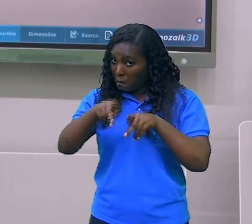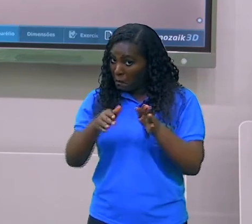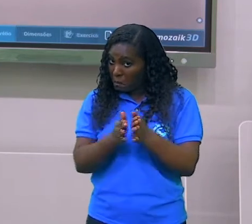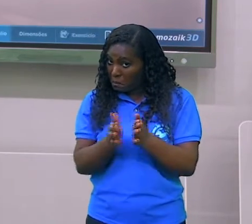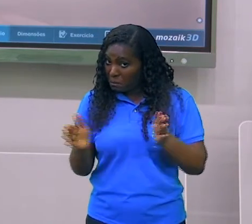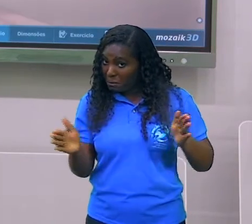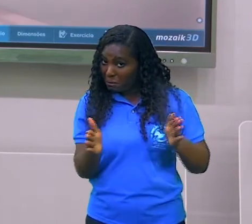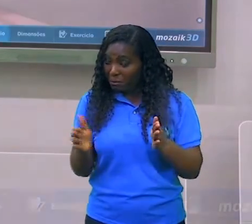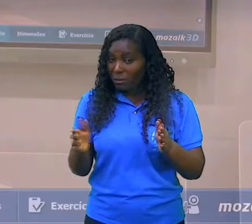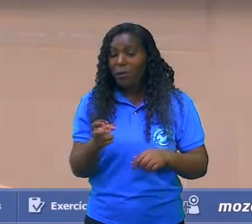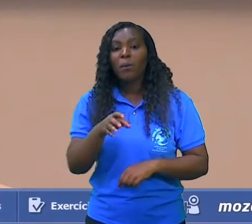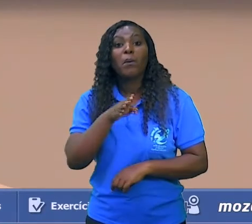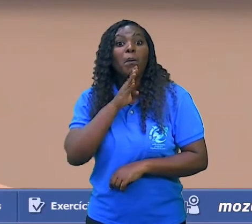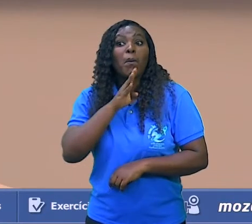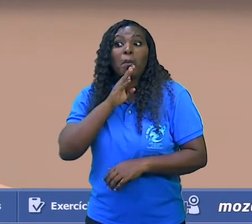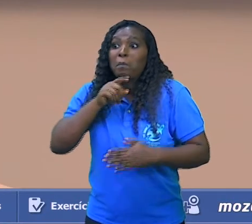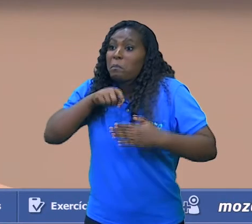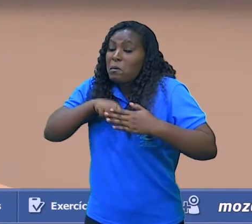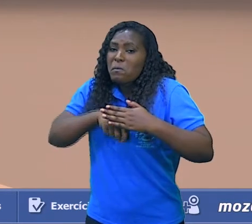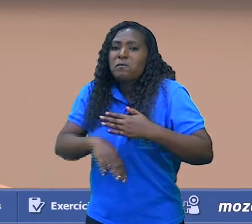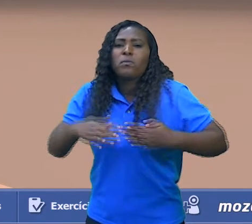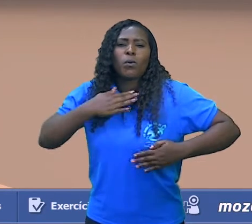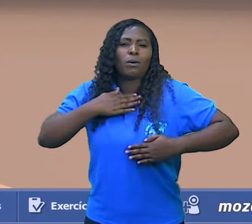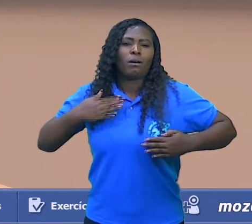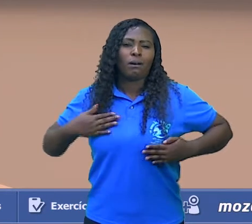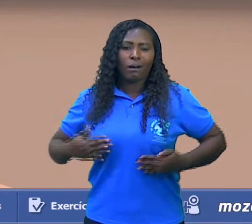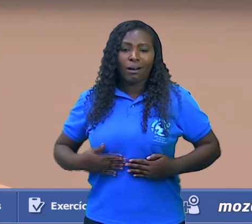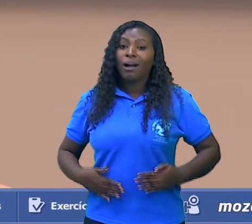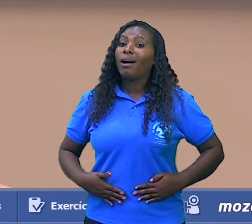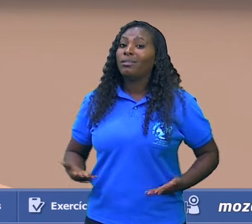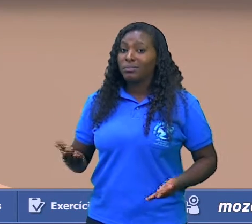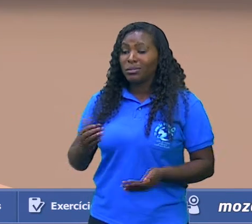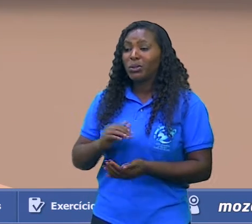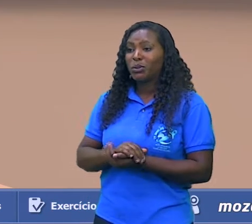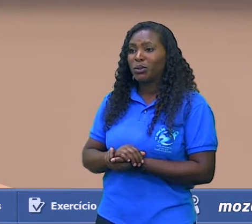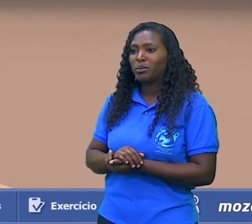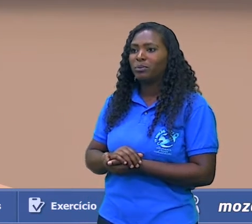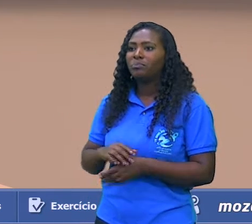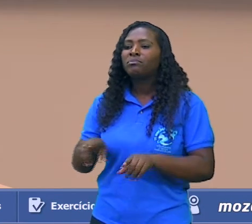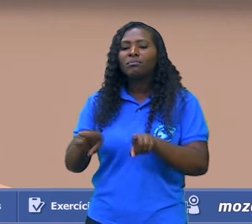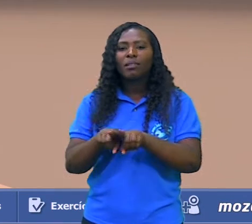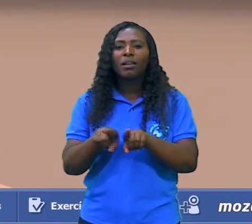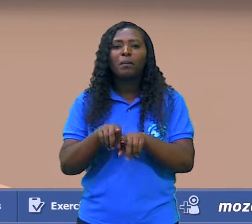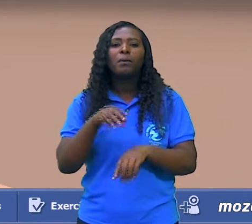e vamos ver a estátua equestre, né? De Marco Aurélio,